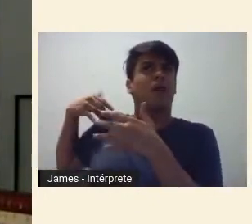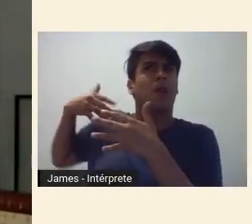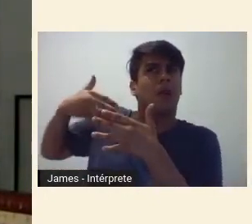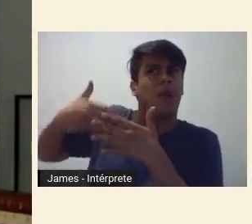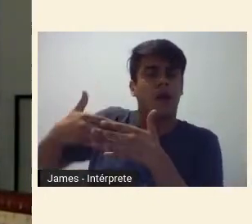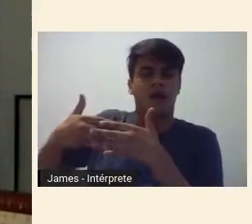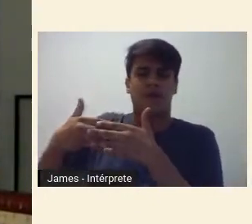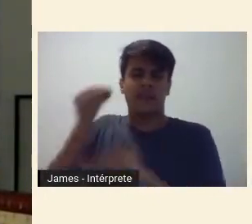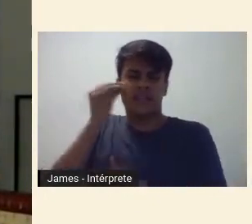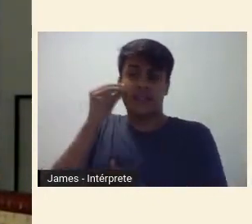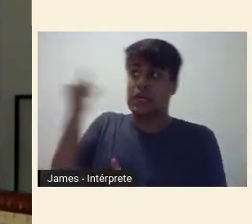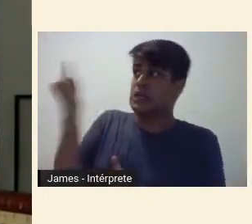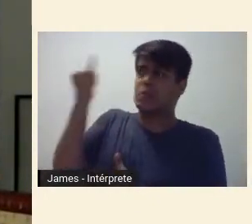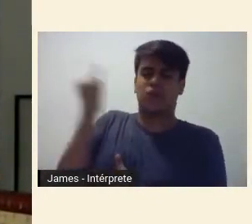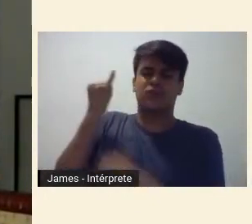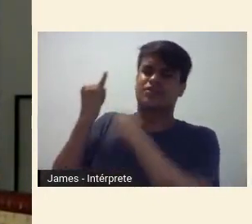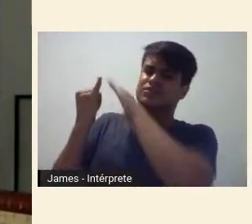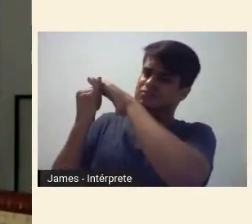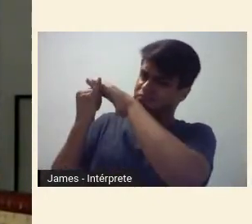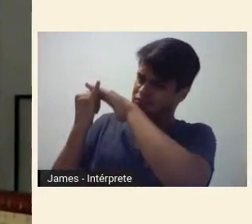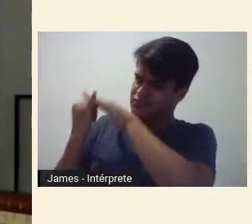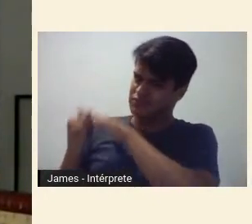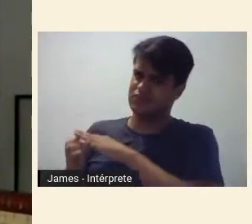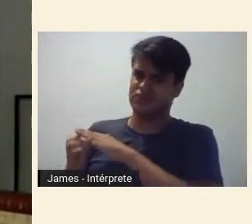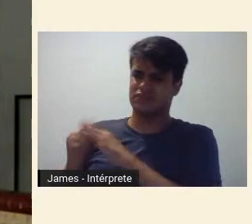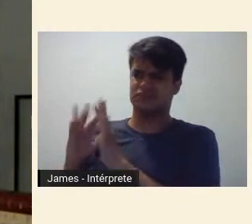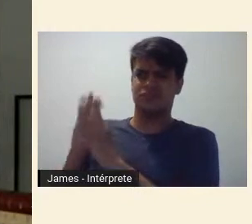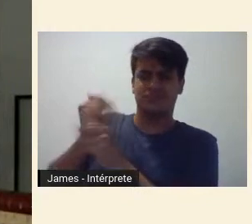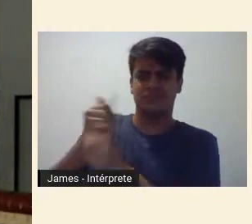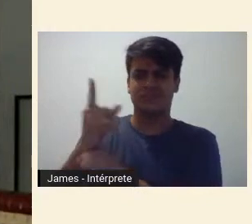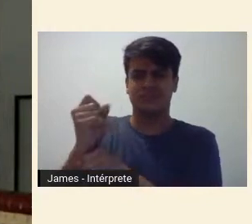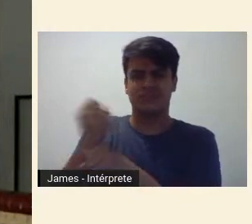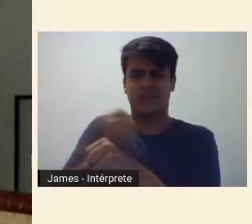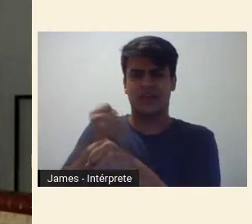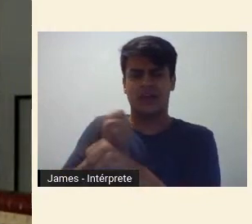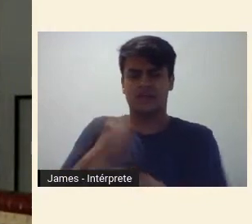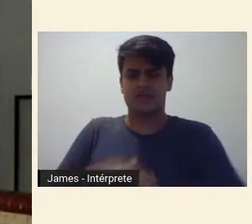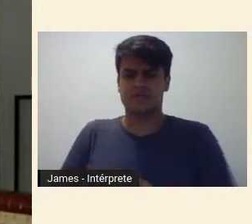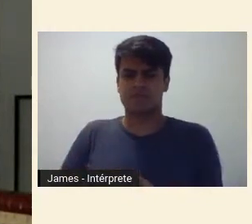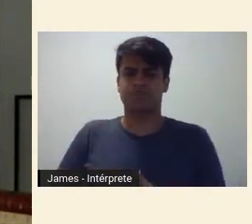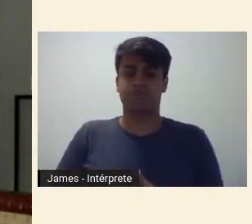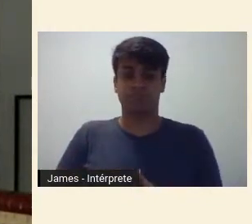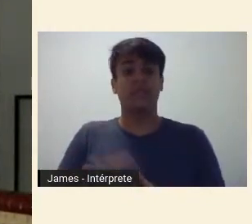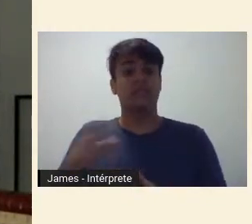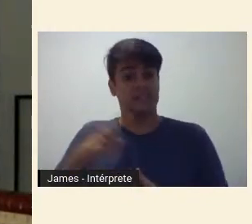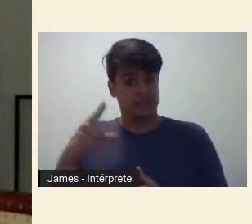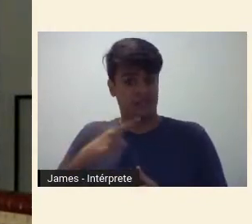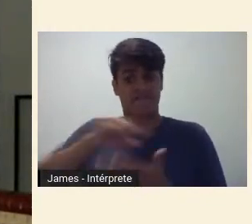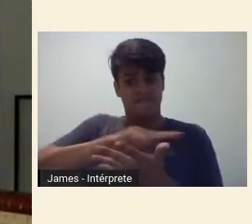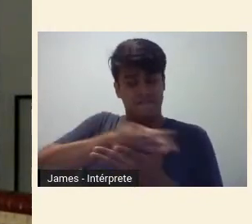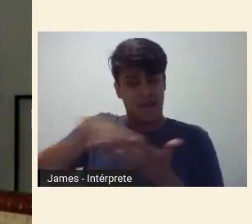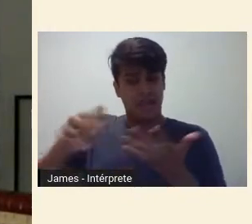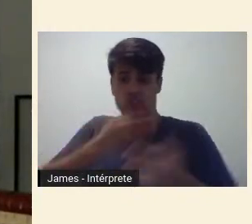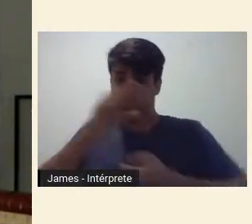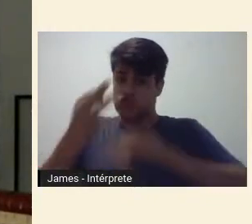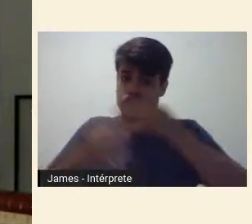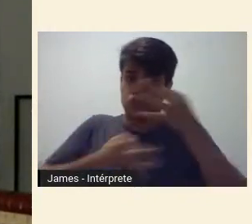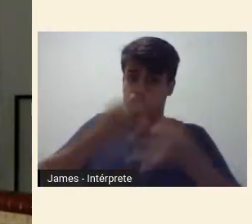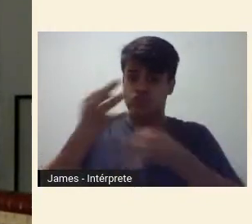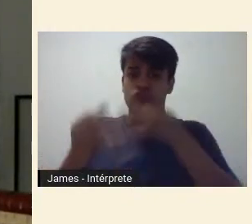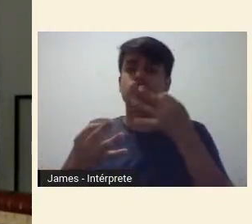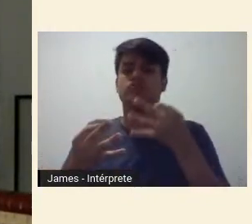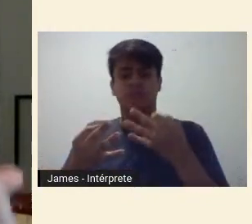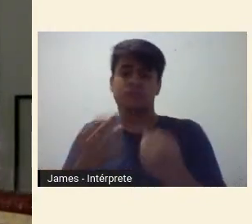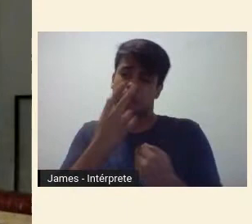importância em um quase sisudo centenário? Ao vermos os ímpetos críticos ao redor do evento e seus desdobramentos, é possível